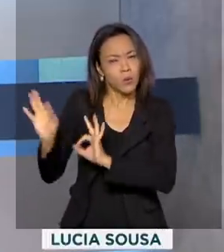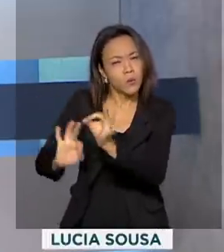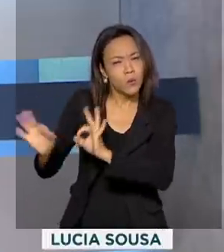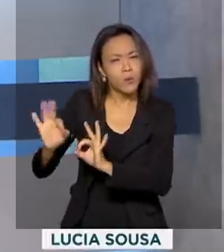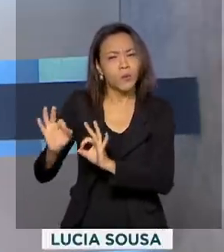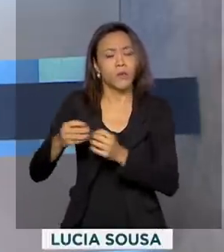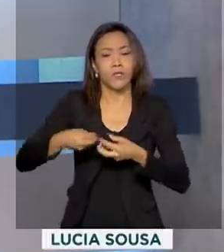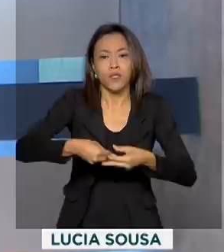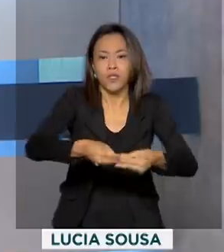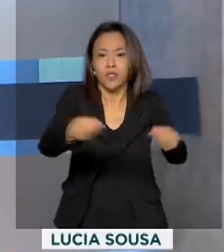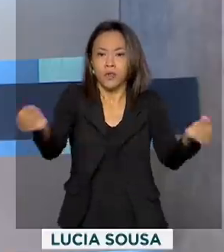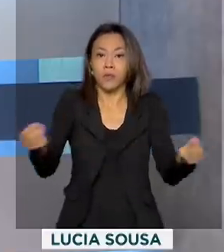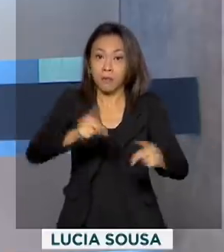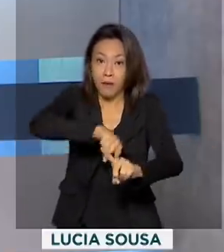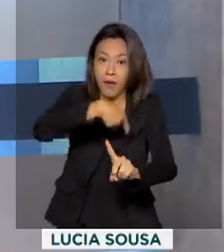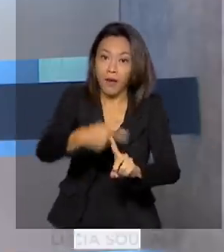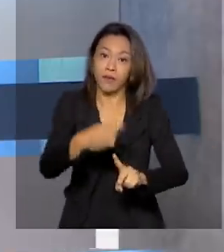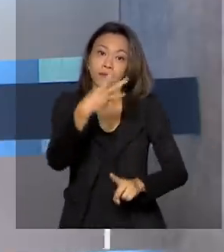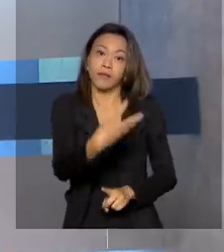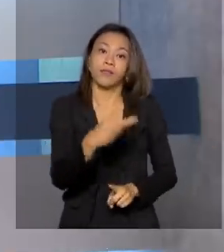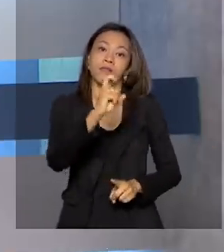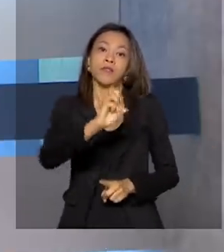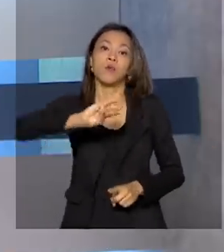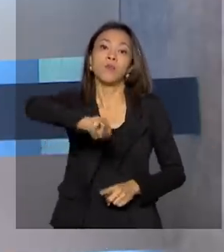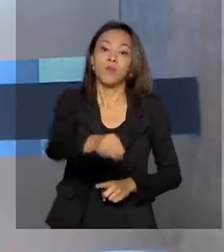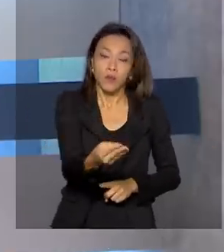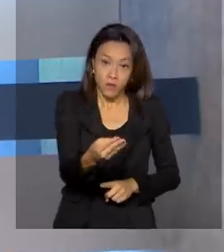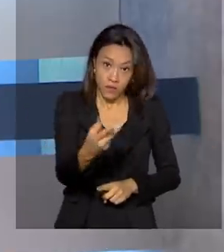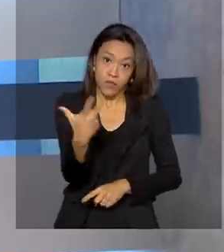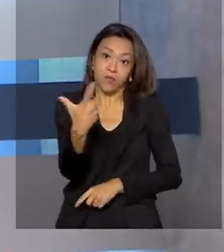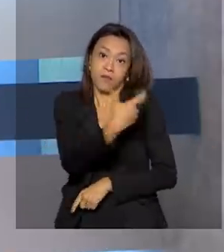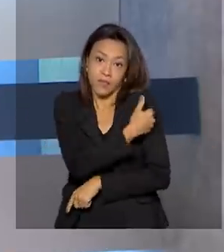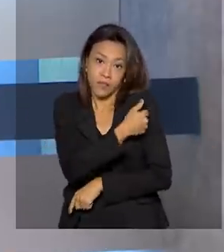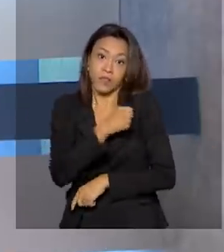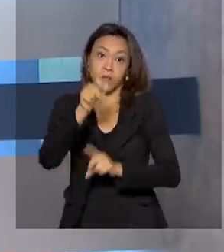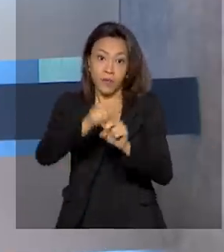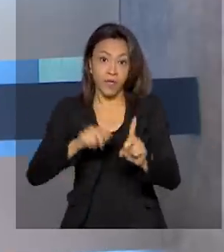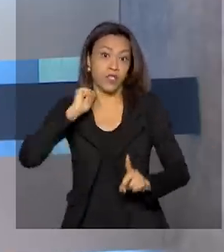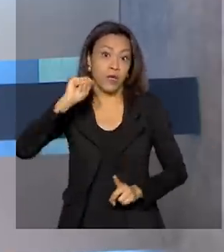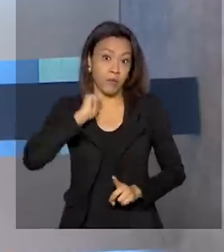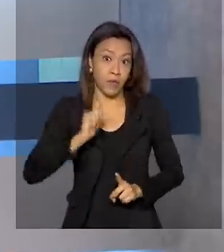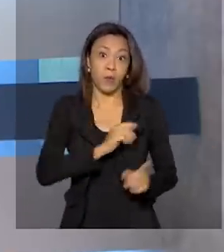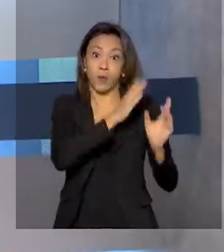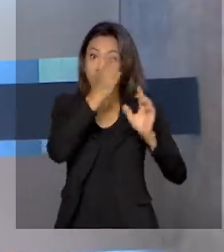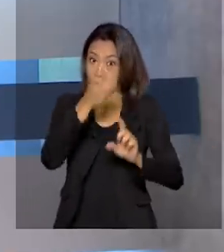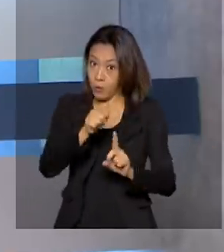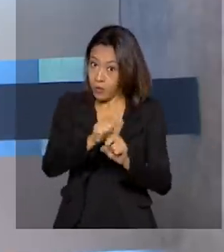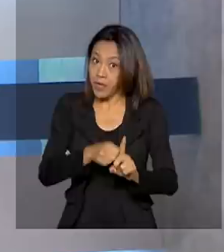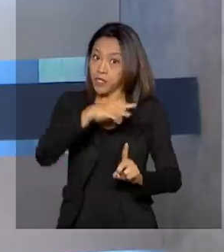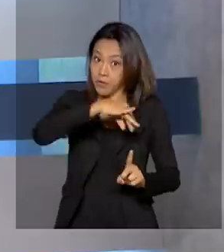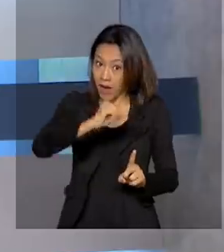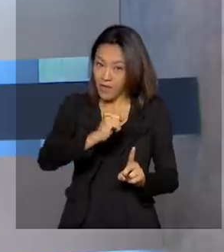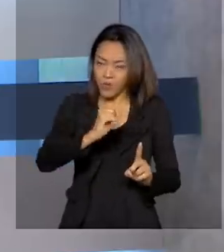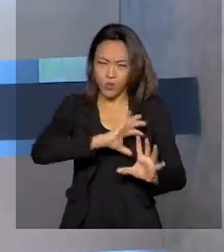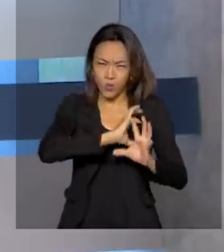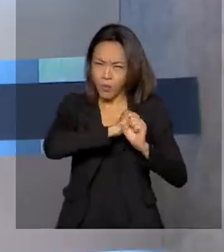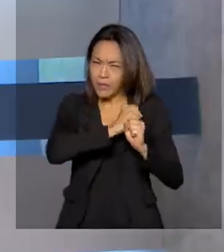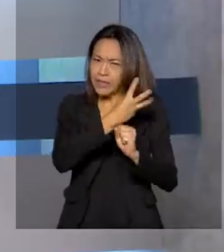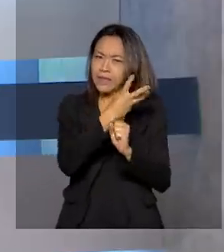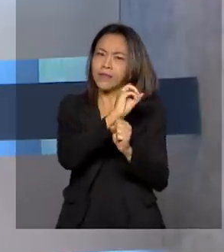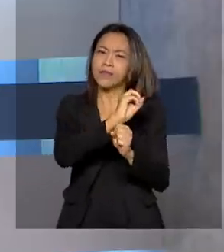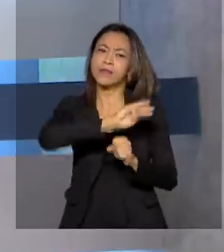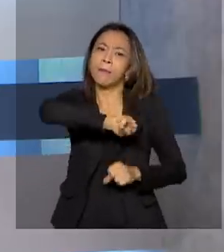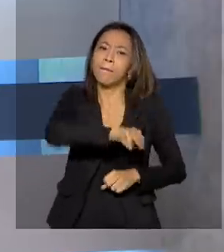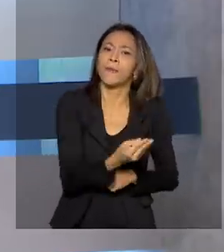35 milhões de vacinas em abril. O mês de março deve fechar com 30 milhões de doses. O Ministério também